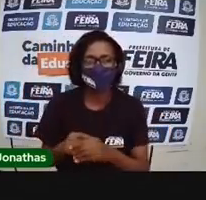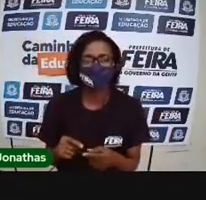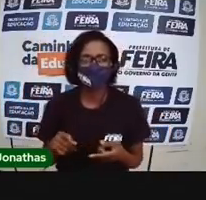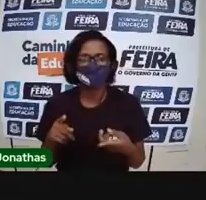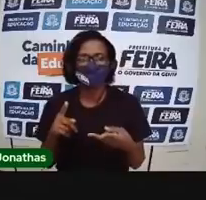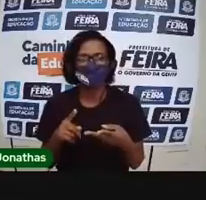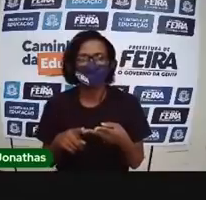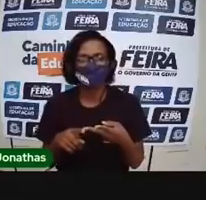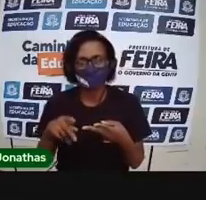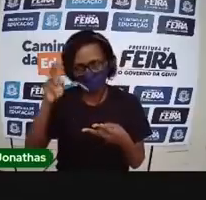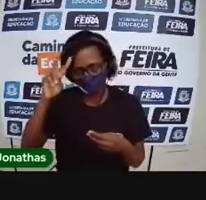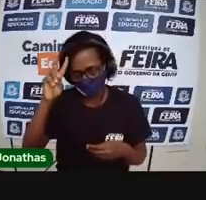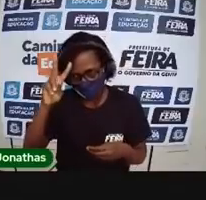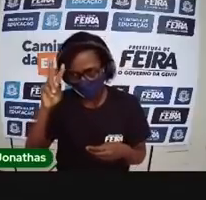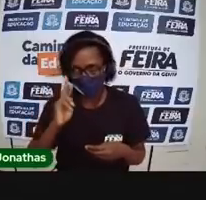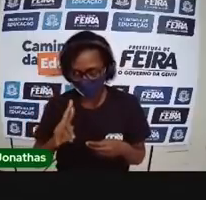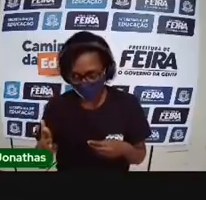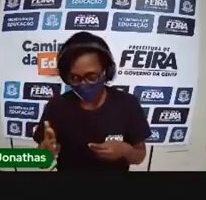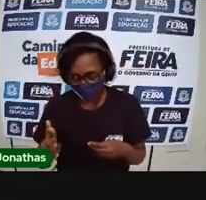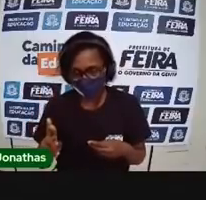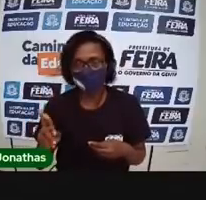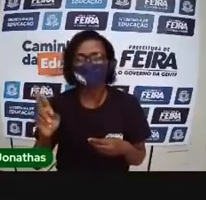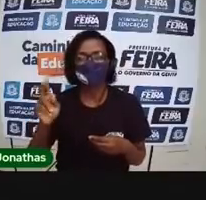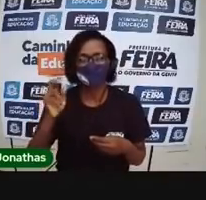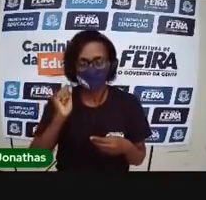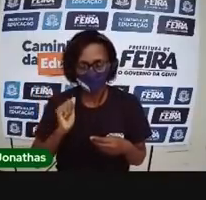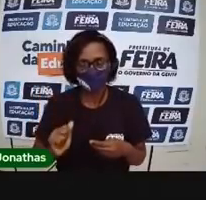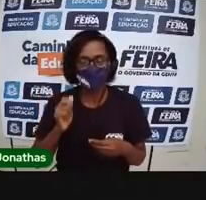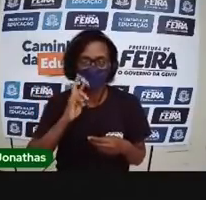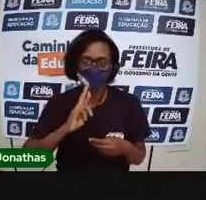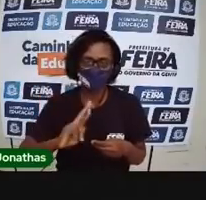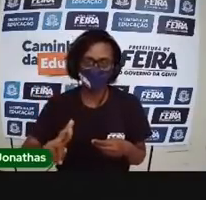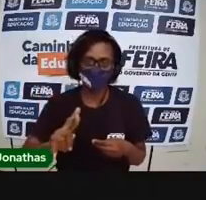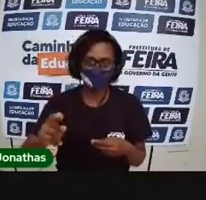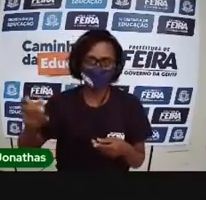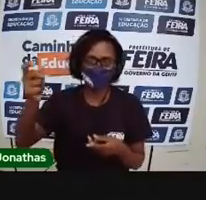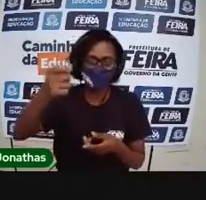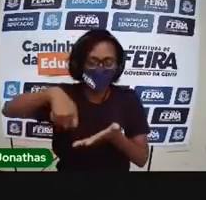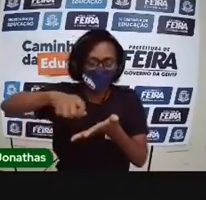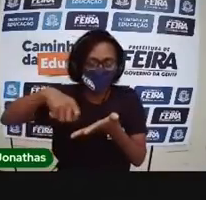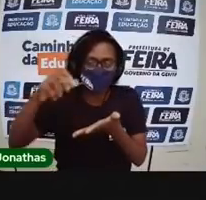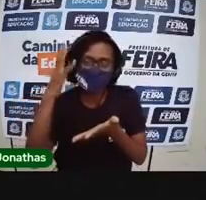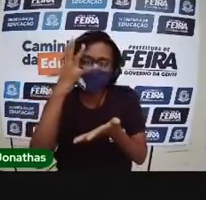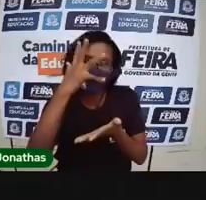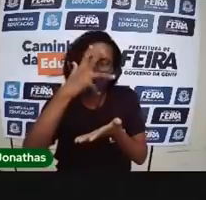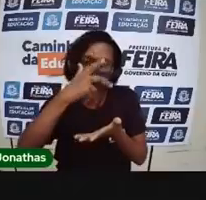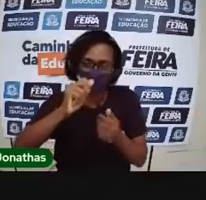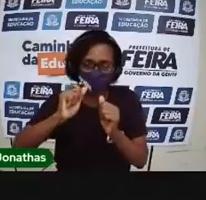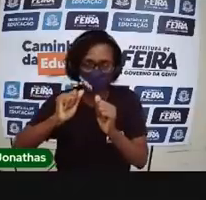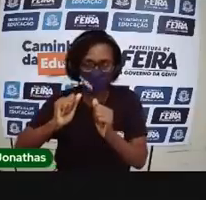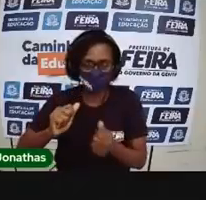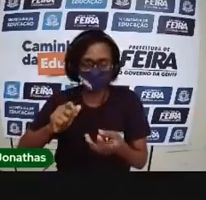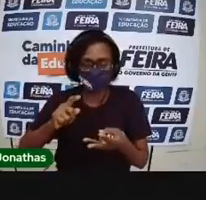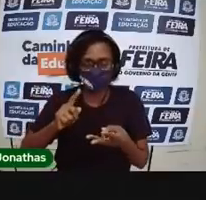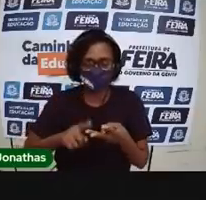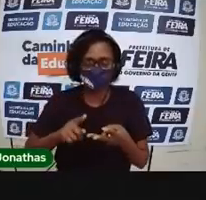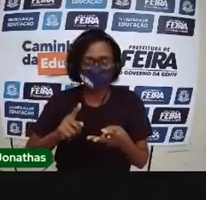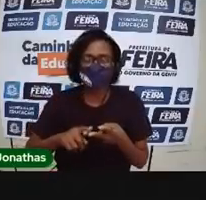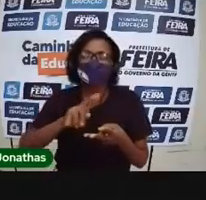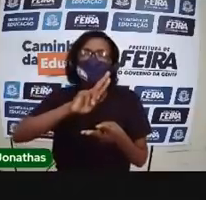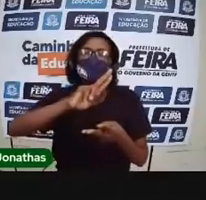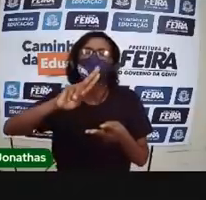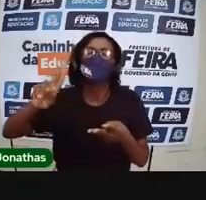Lembrou da resposta? Coloca a resposta com a letra bem caprichada. Qual o nome do